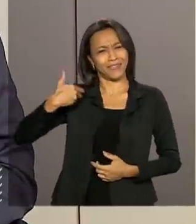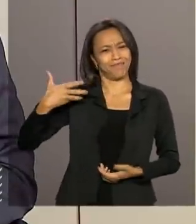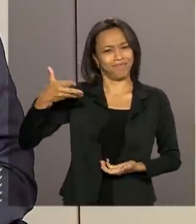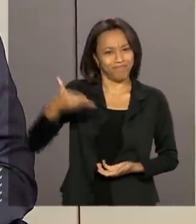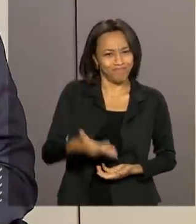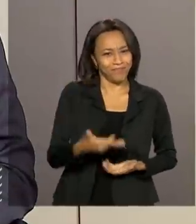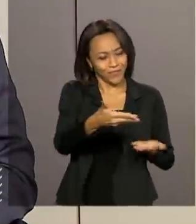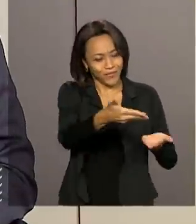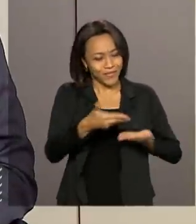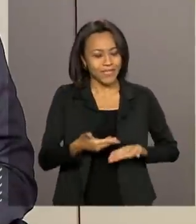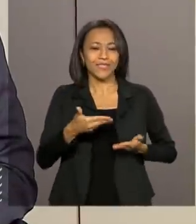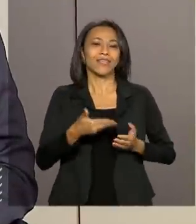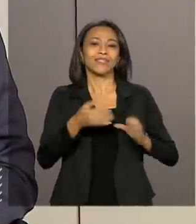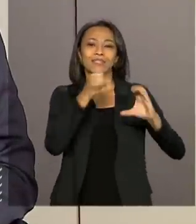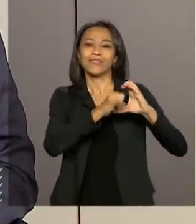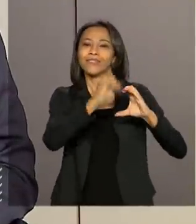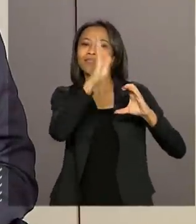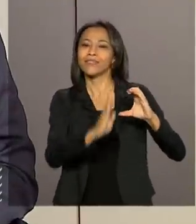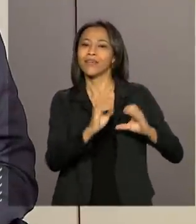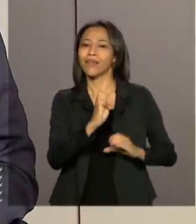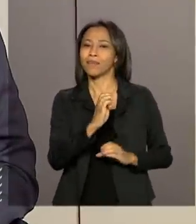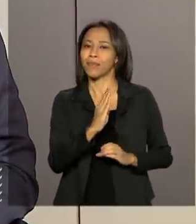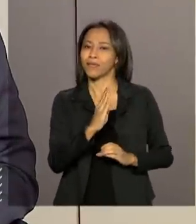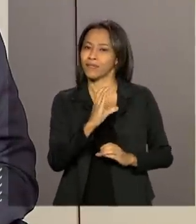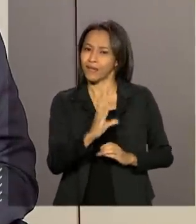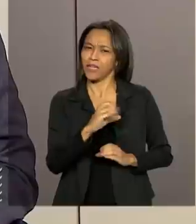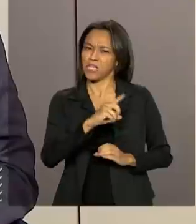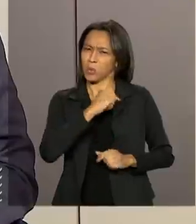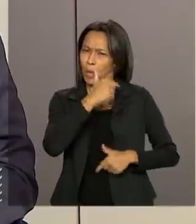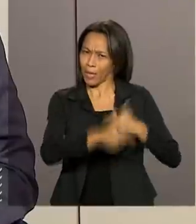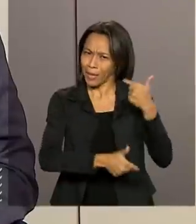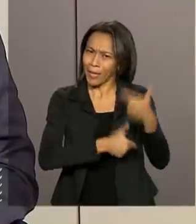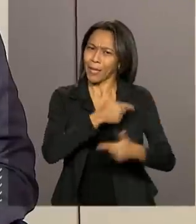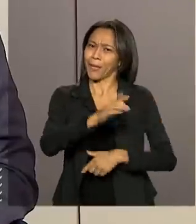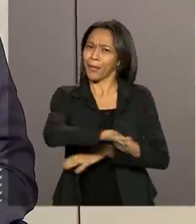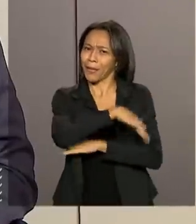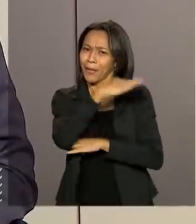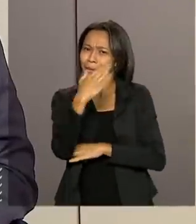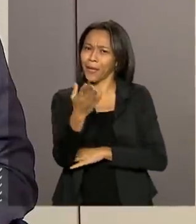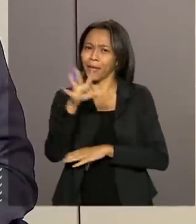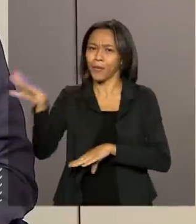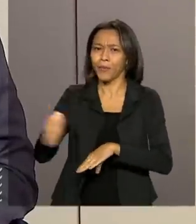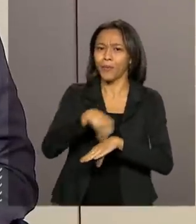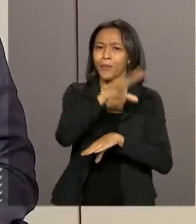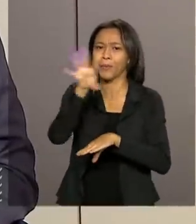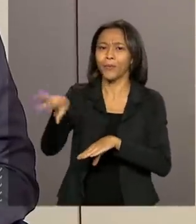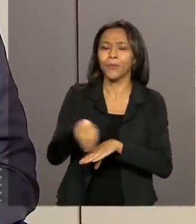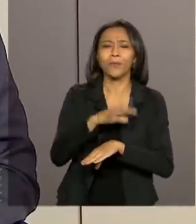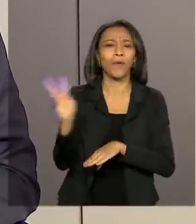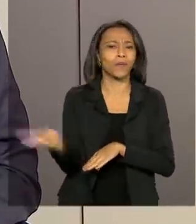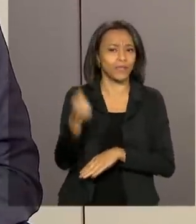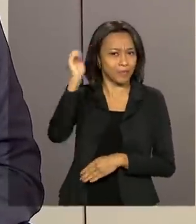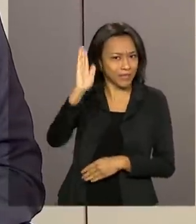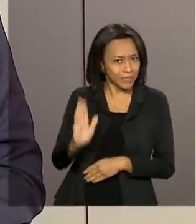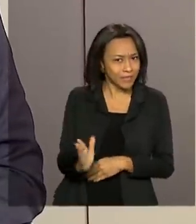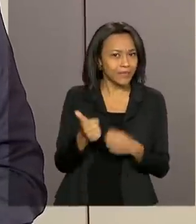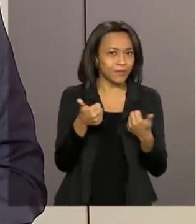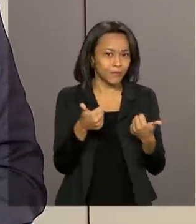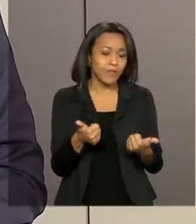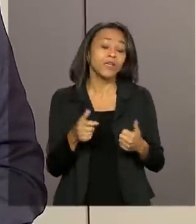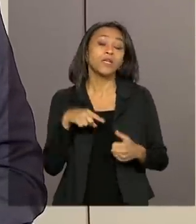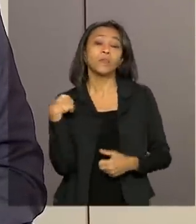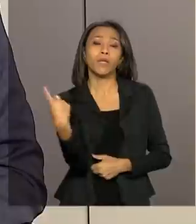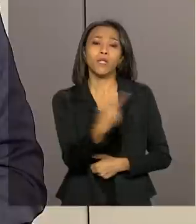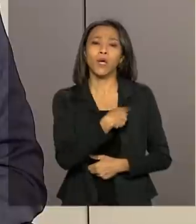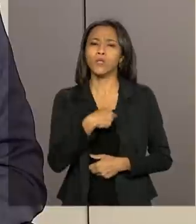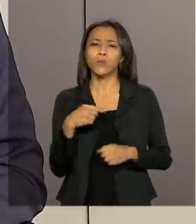vocês da EBC, que fazem um trabalho de outurno de divulgação daquilo que é o Brasil e principalmente para